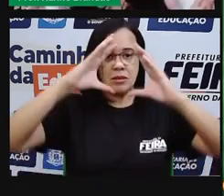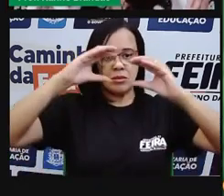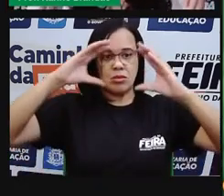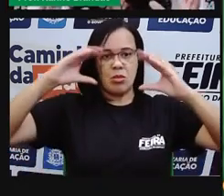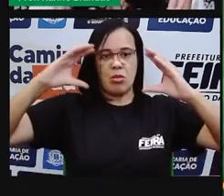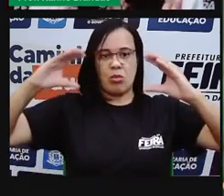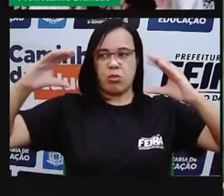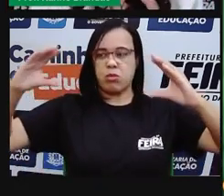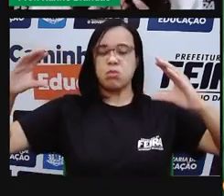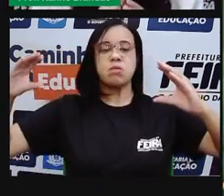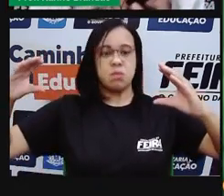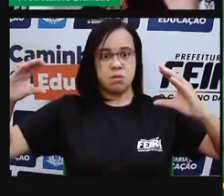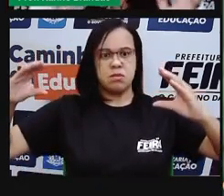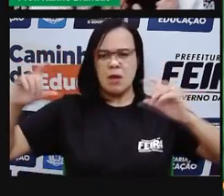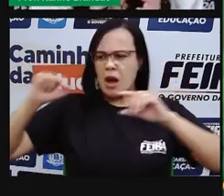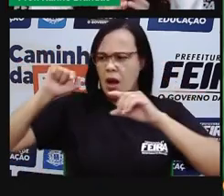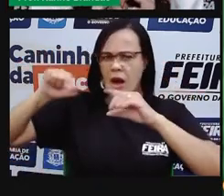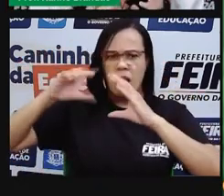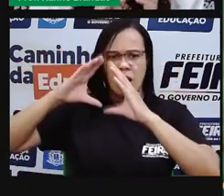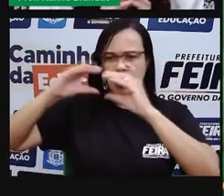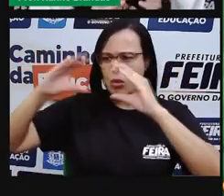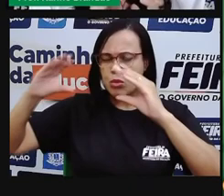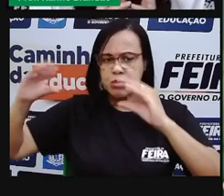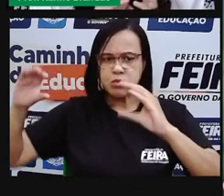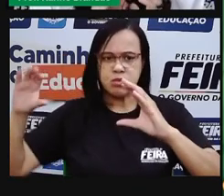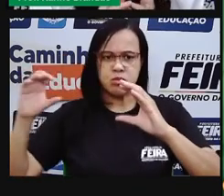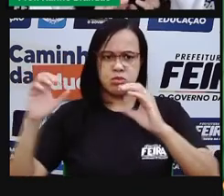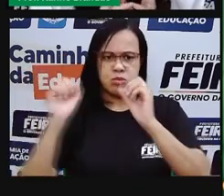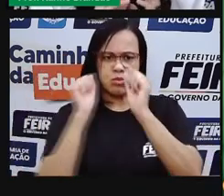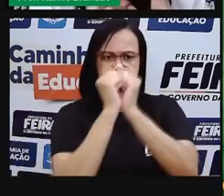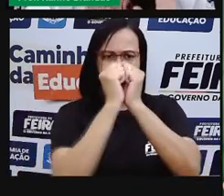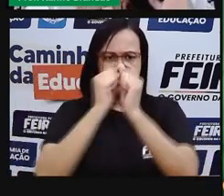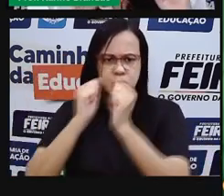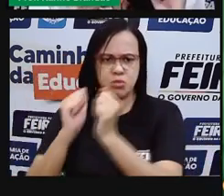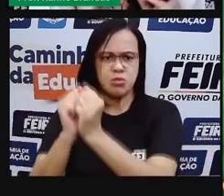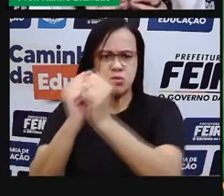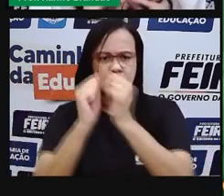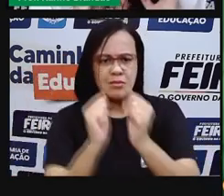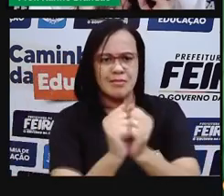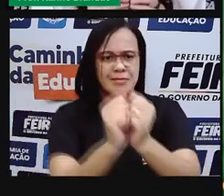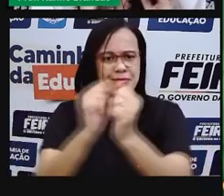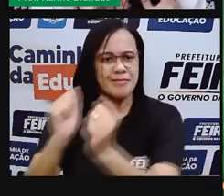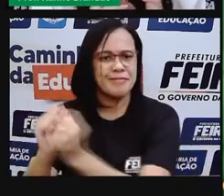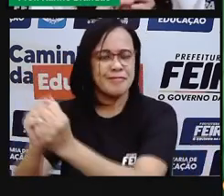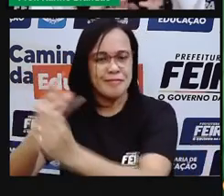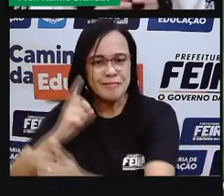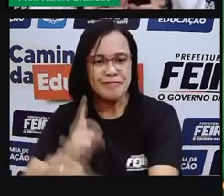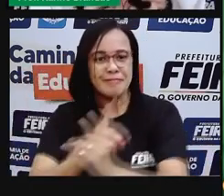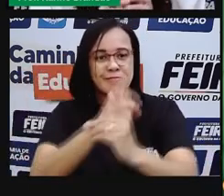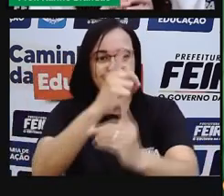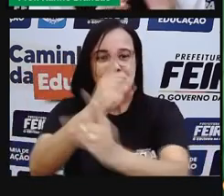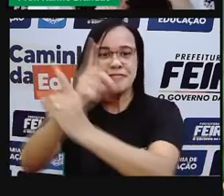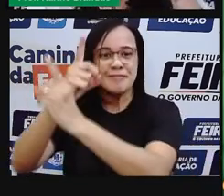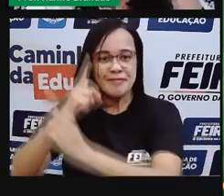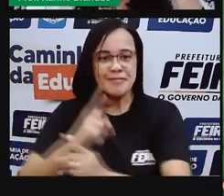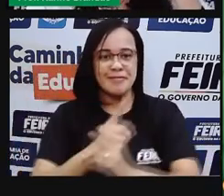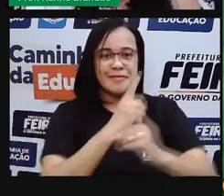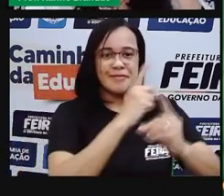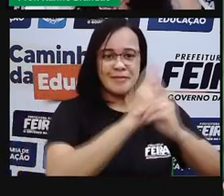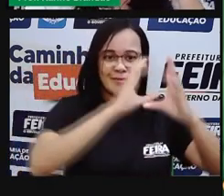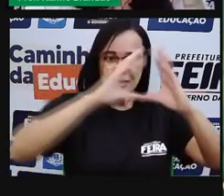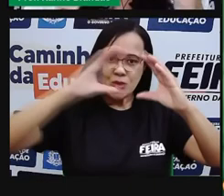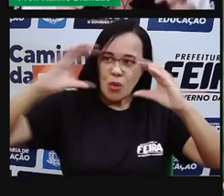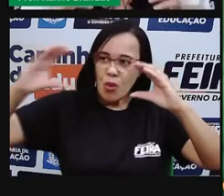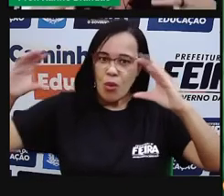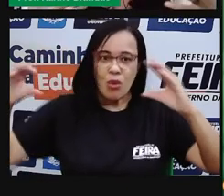elas começam a se aglutinar, começam a se encontrar, e essas moléculas de água começam a ficar com